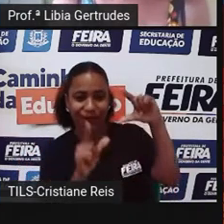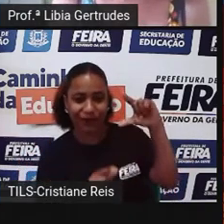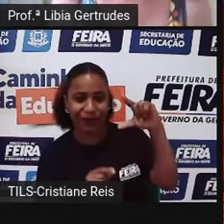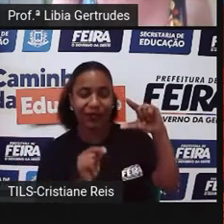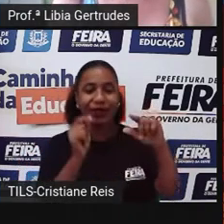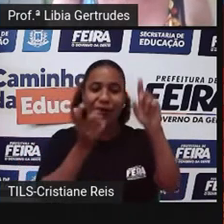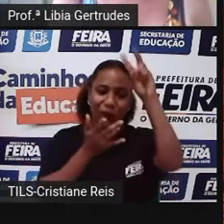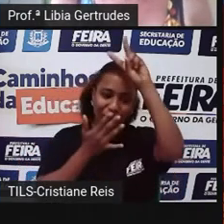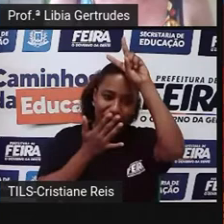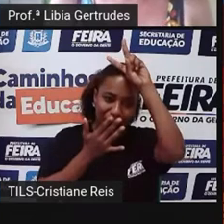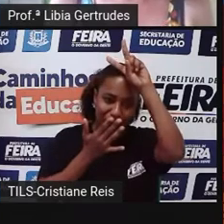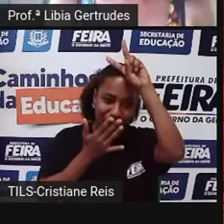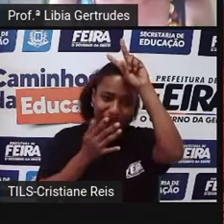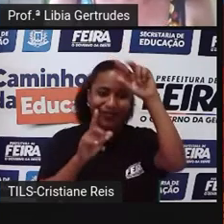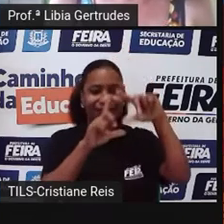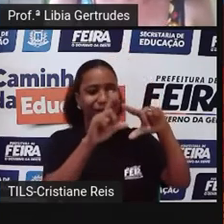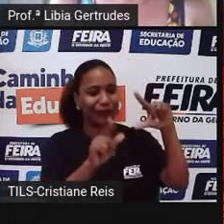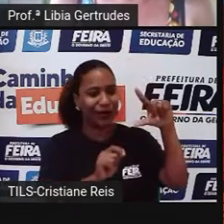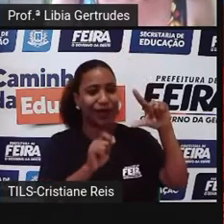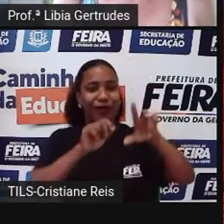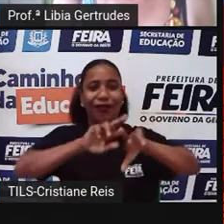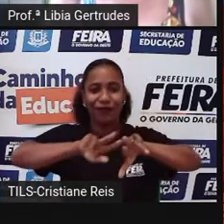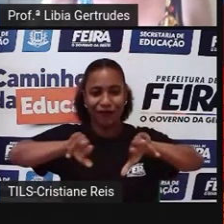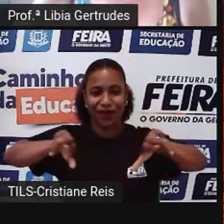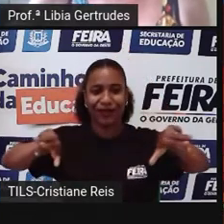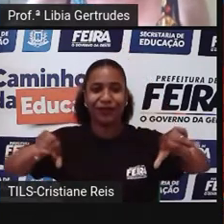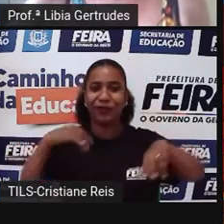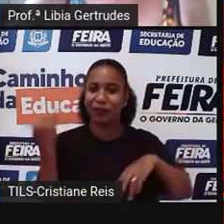os povos, como folclore, tá?